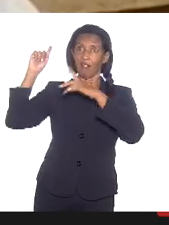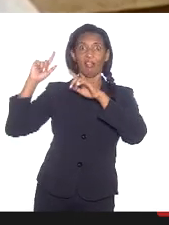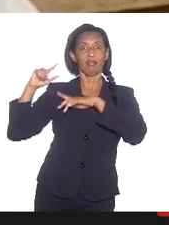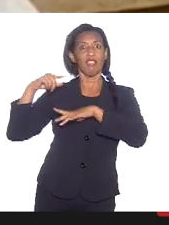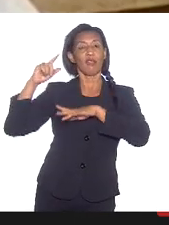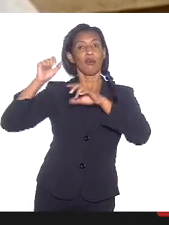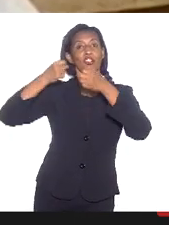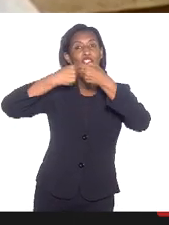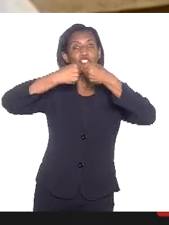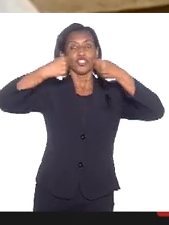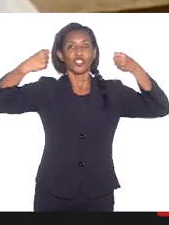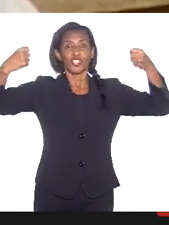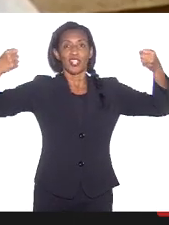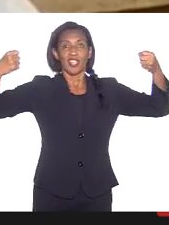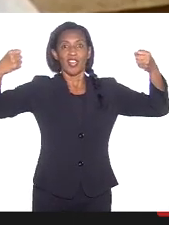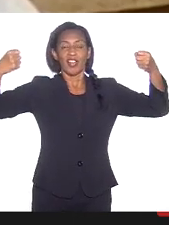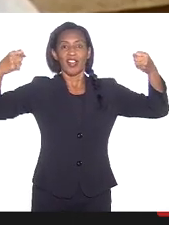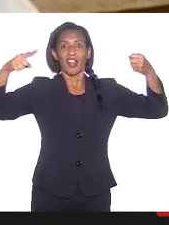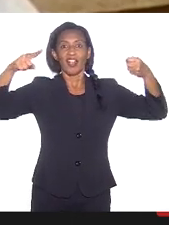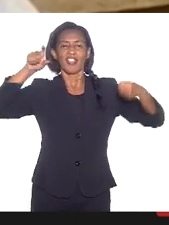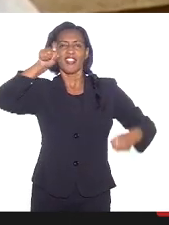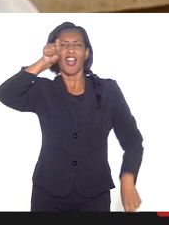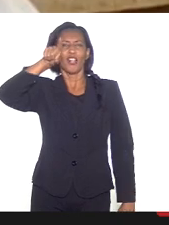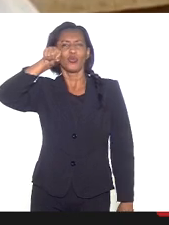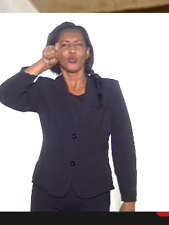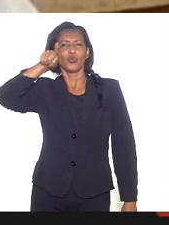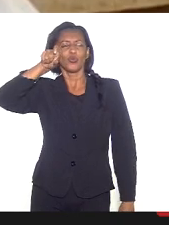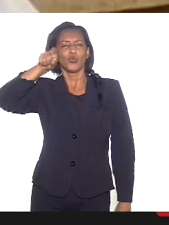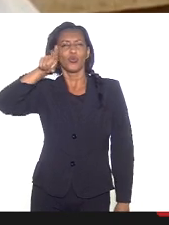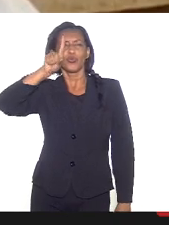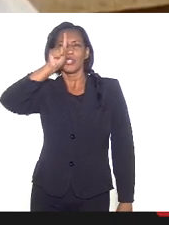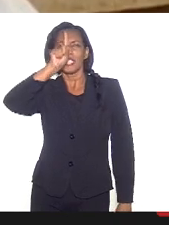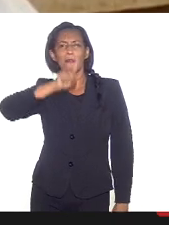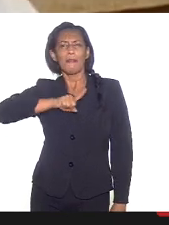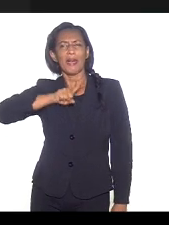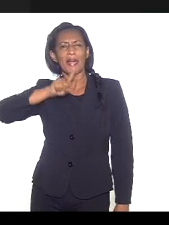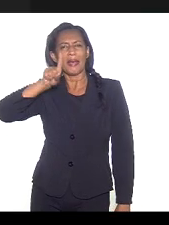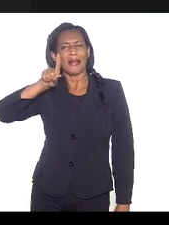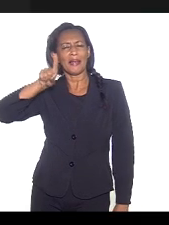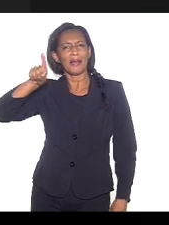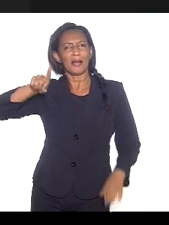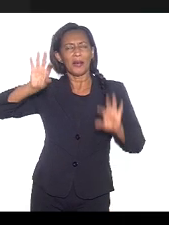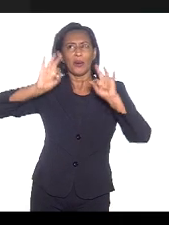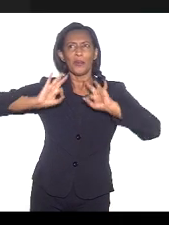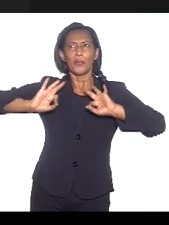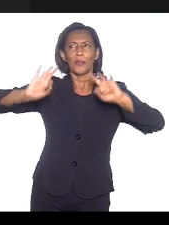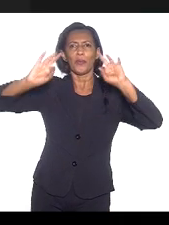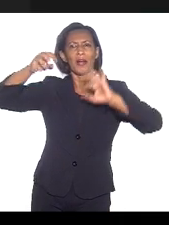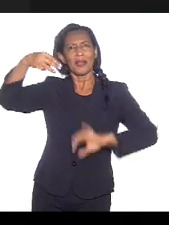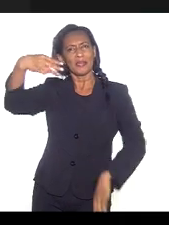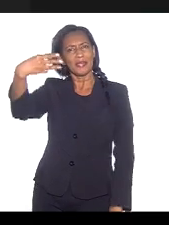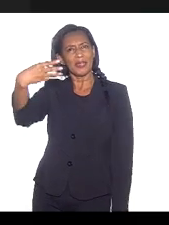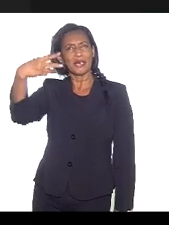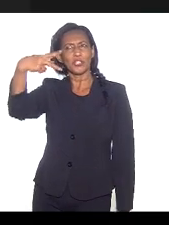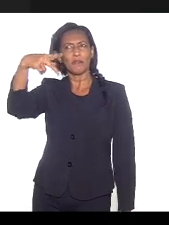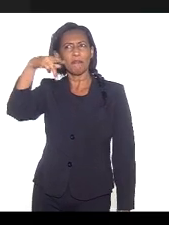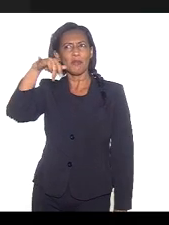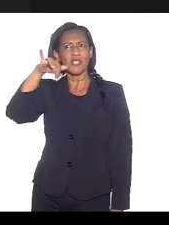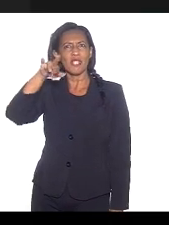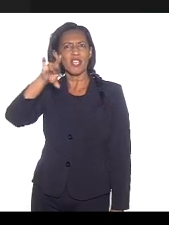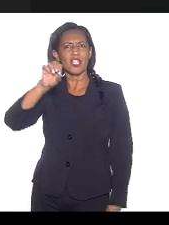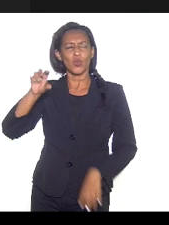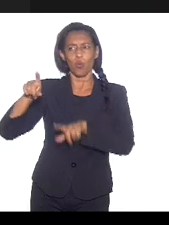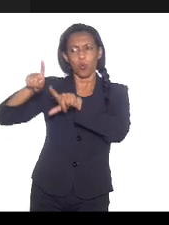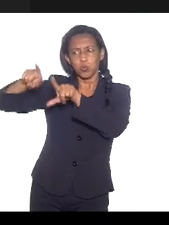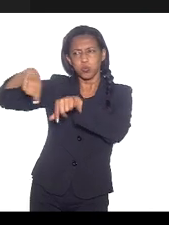detalhes em azul e amarelo, estilo colonial. é a fazenda a Três Pinheiros, provavelmente, eu